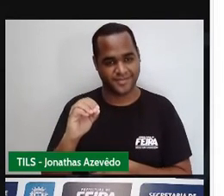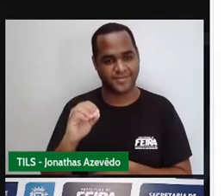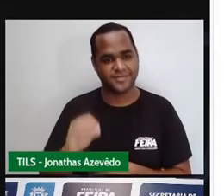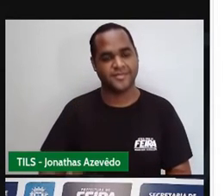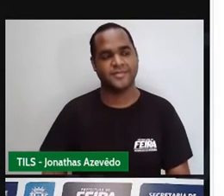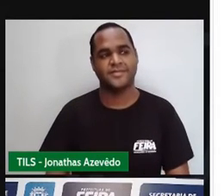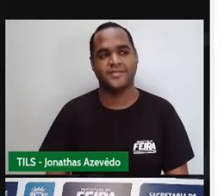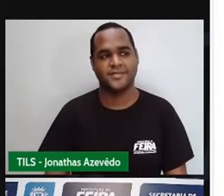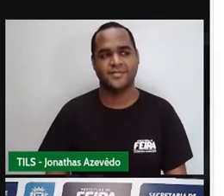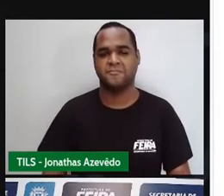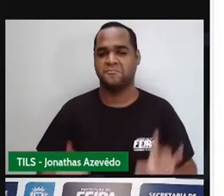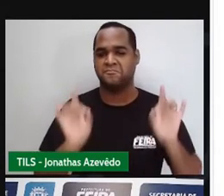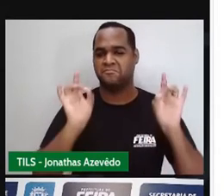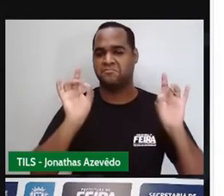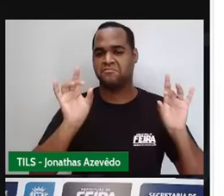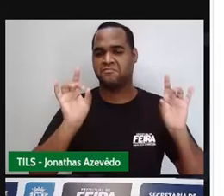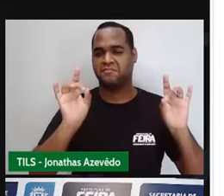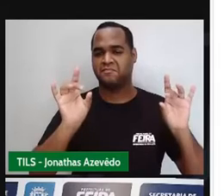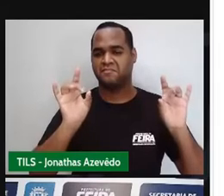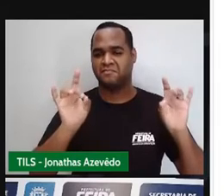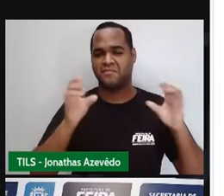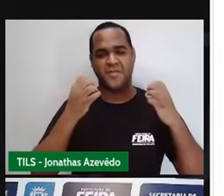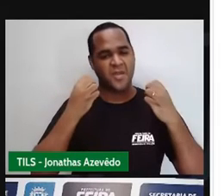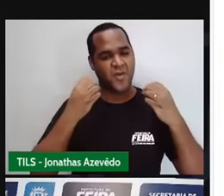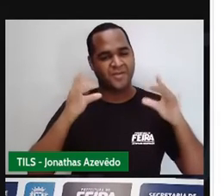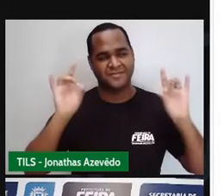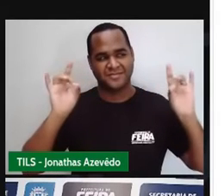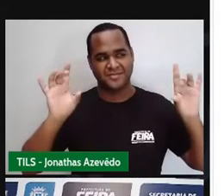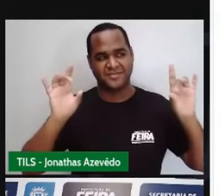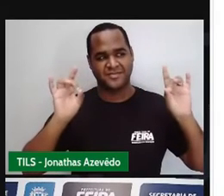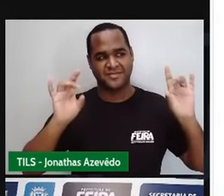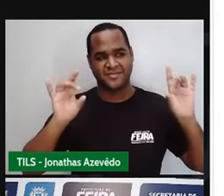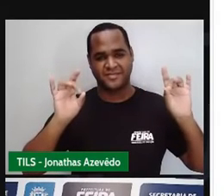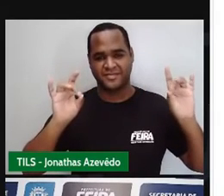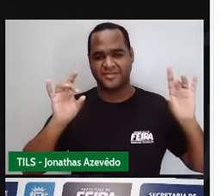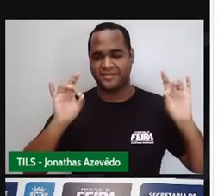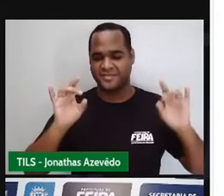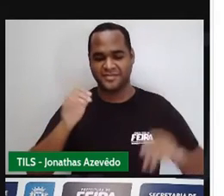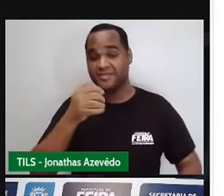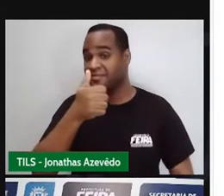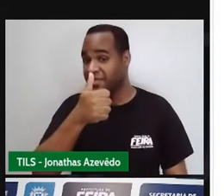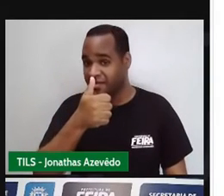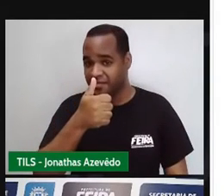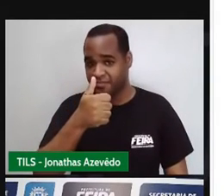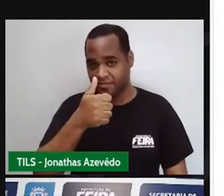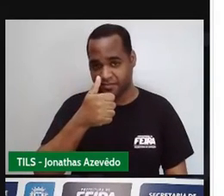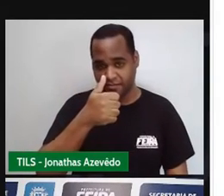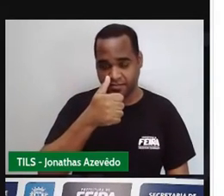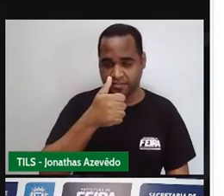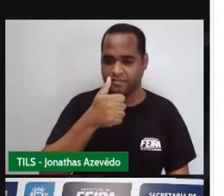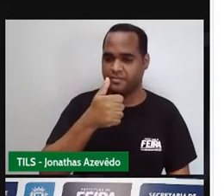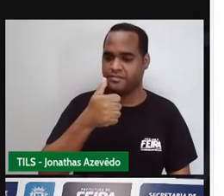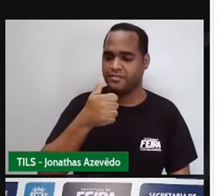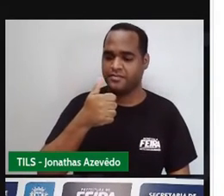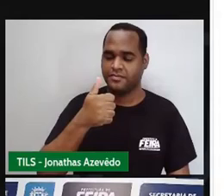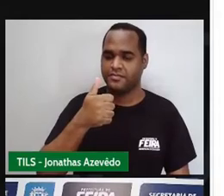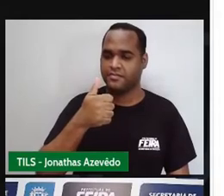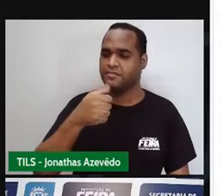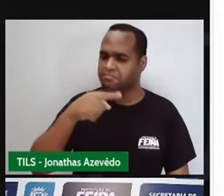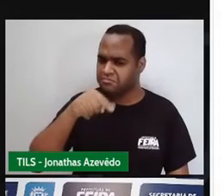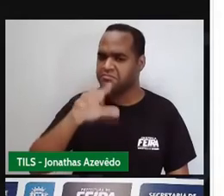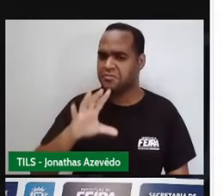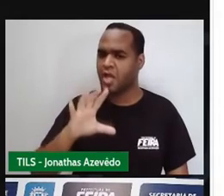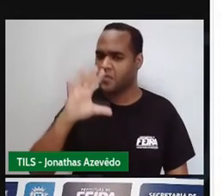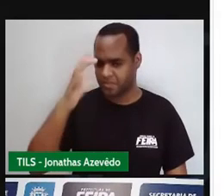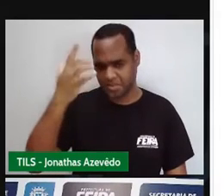Que bacana! Que massa isso, né? E isso, né, vai acontecer,